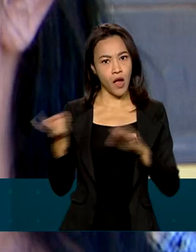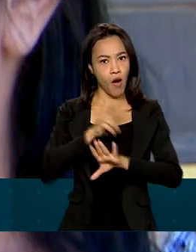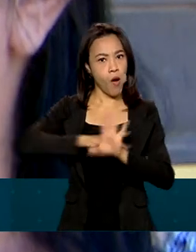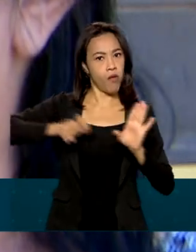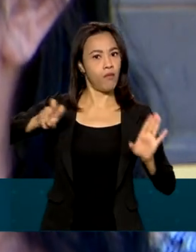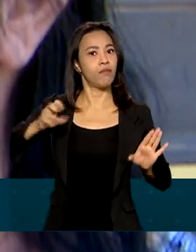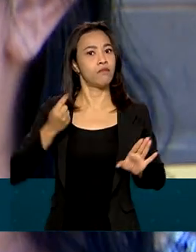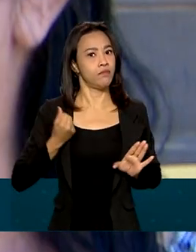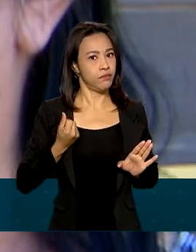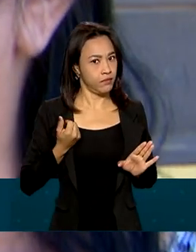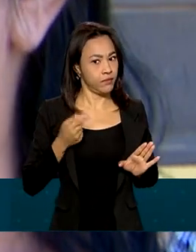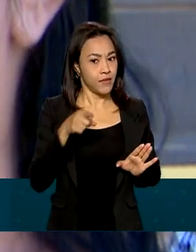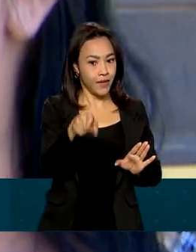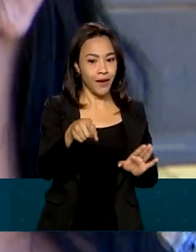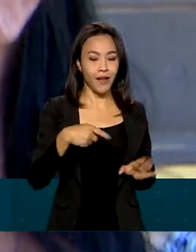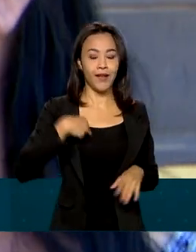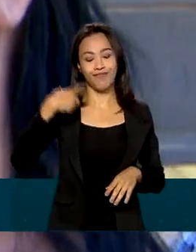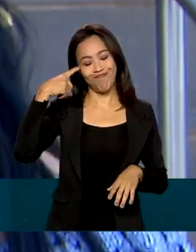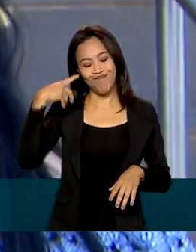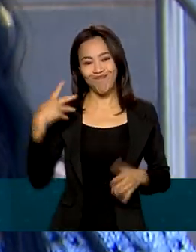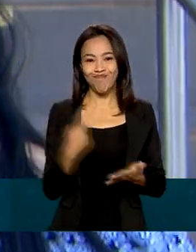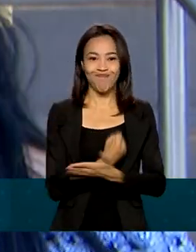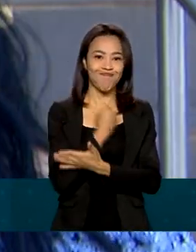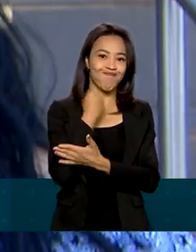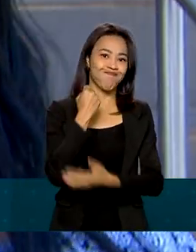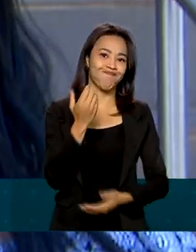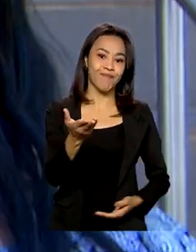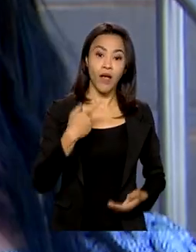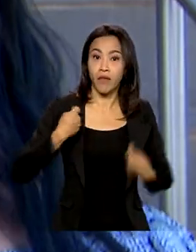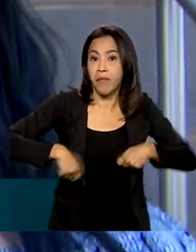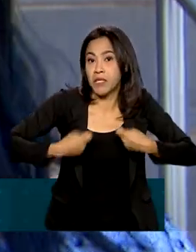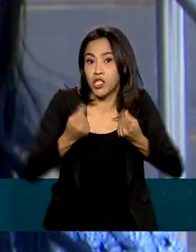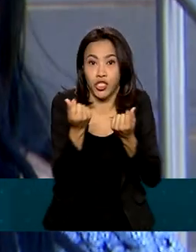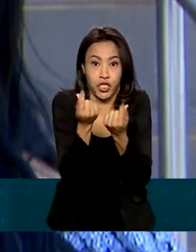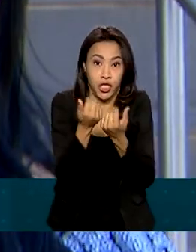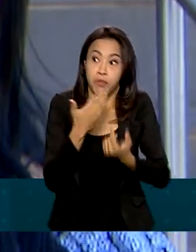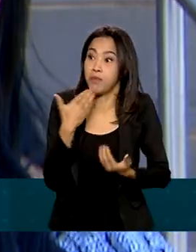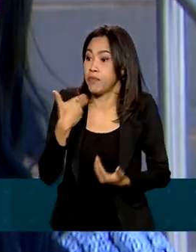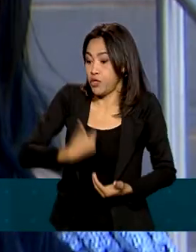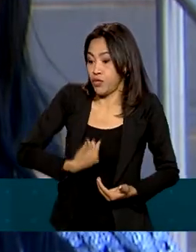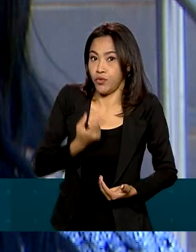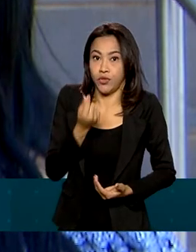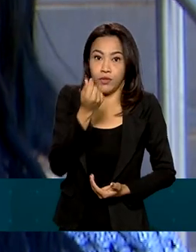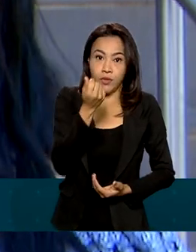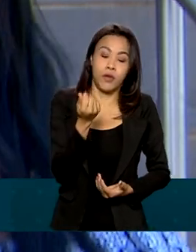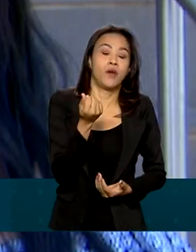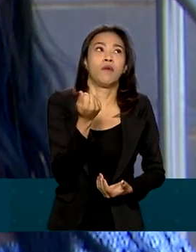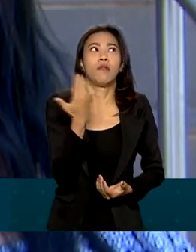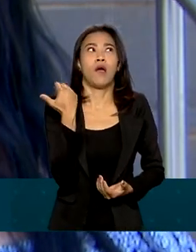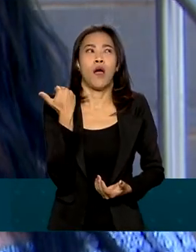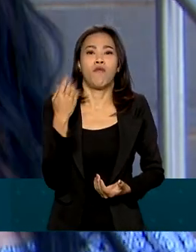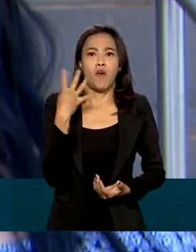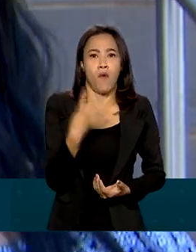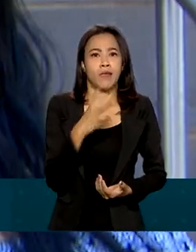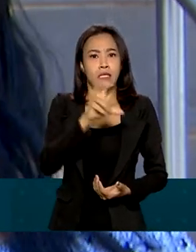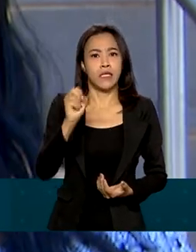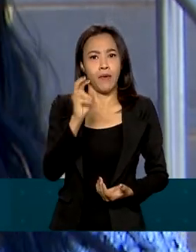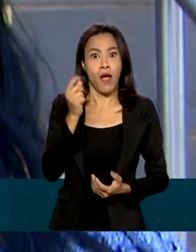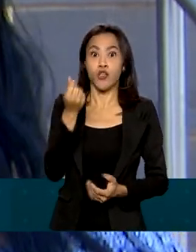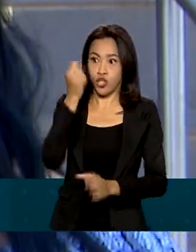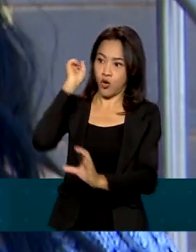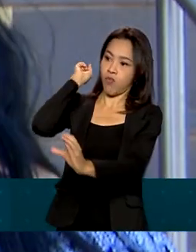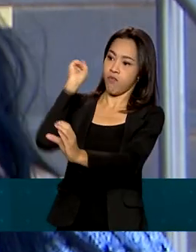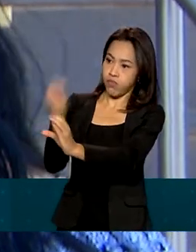E Maria das Graças caiu em um. Estava precisando de dinheiro, ele mandou depositar, na época, foi 450 reais, eu